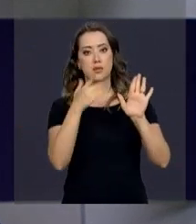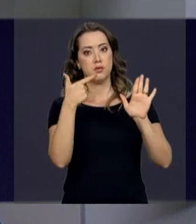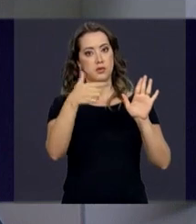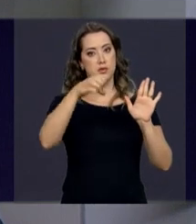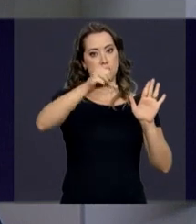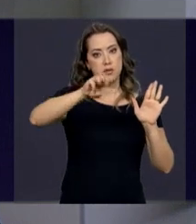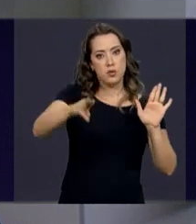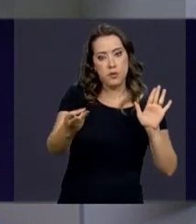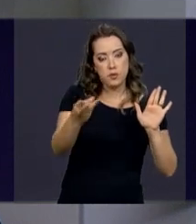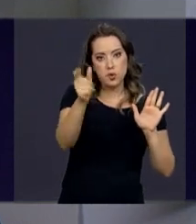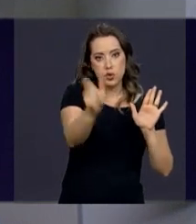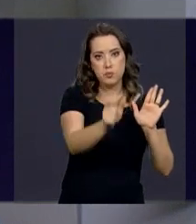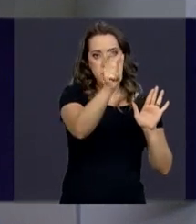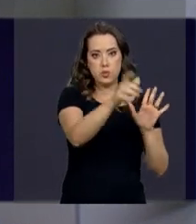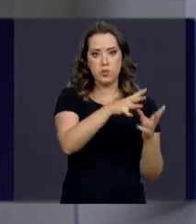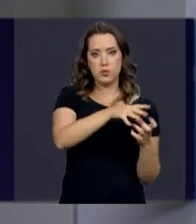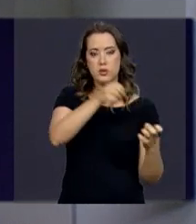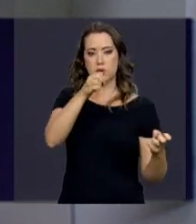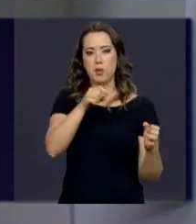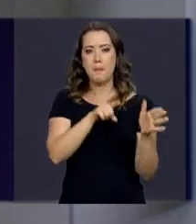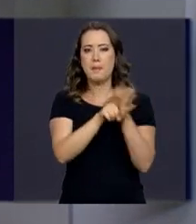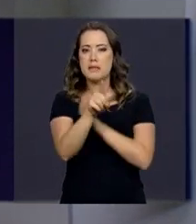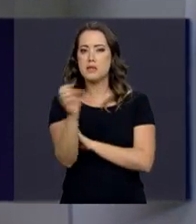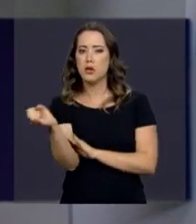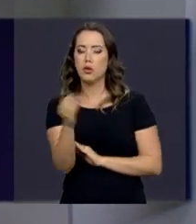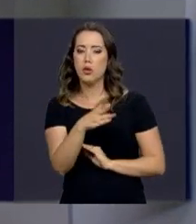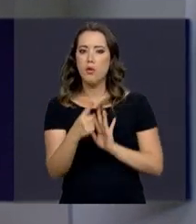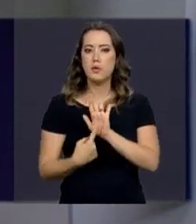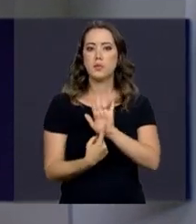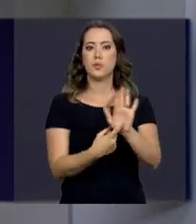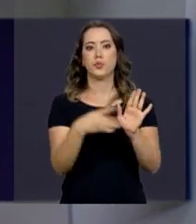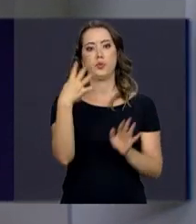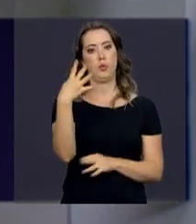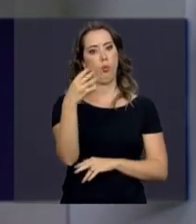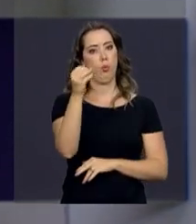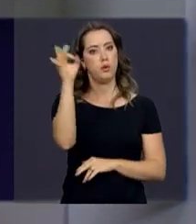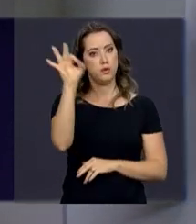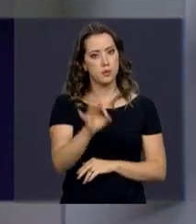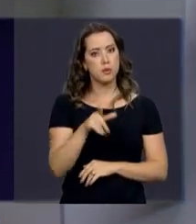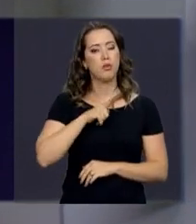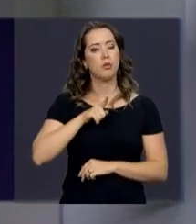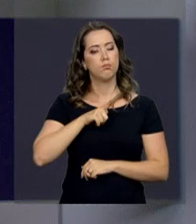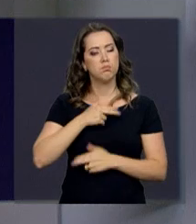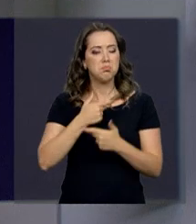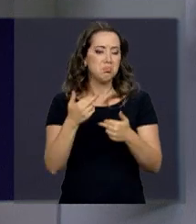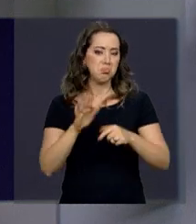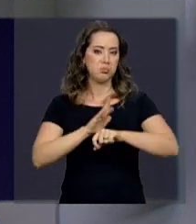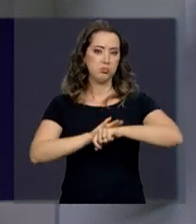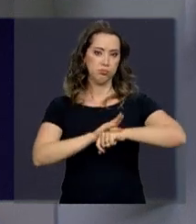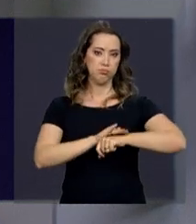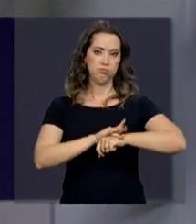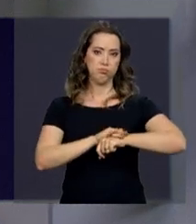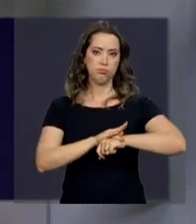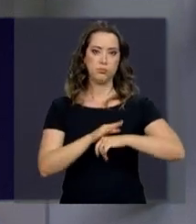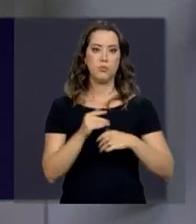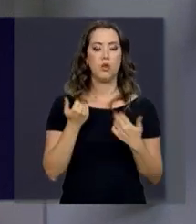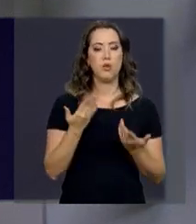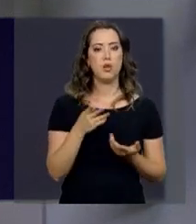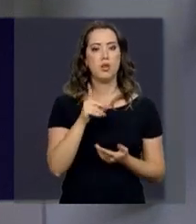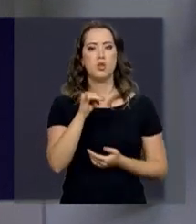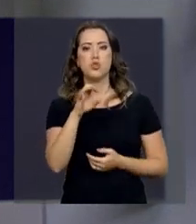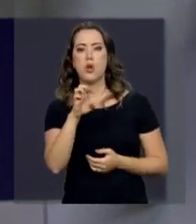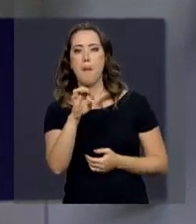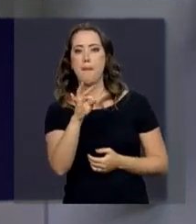idosas. A pesquisa inédita revela ainda que 40% dessas pessoas têm algum tipo de doença crônica, como